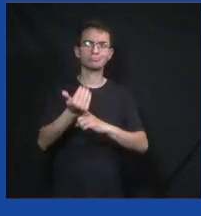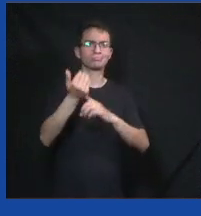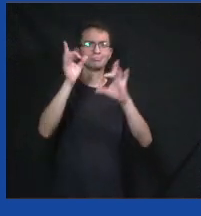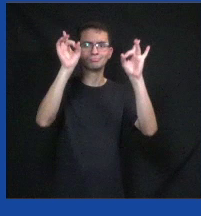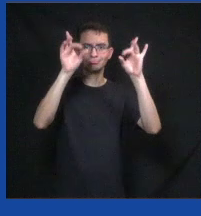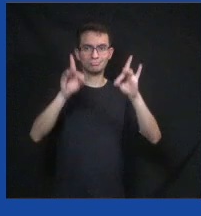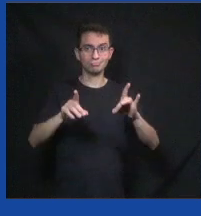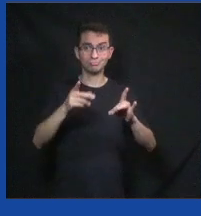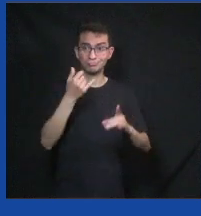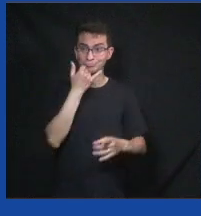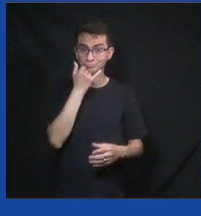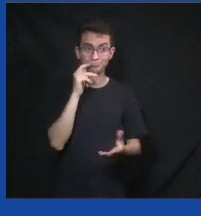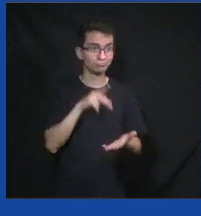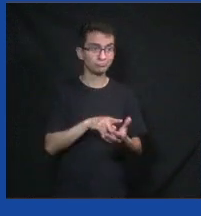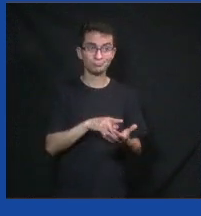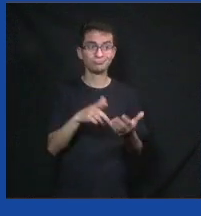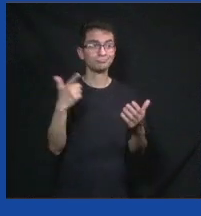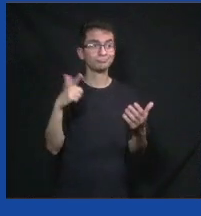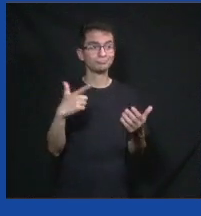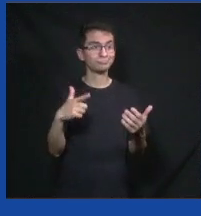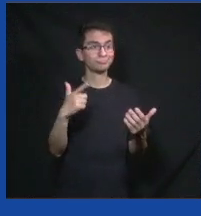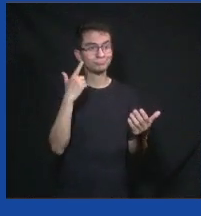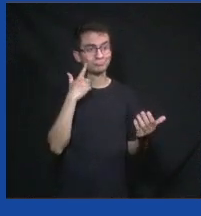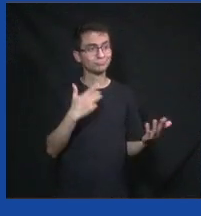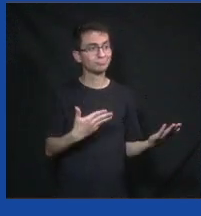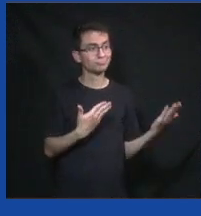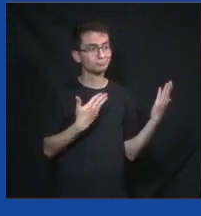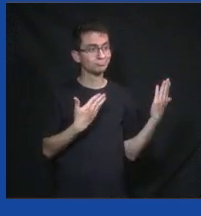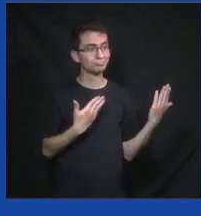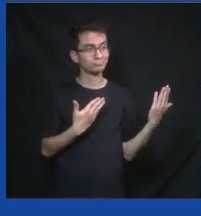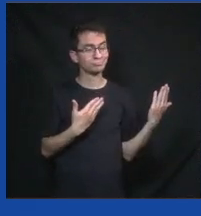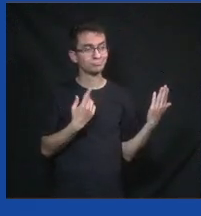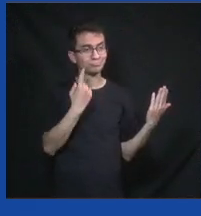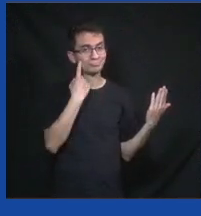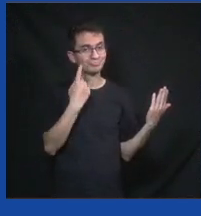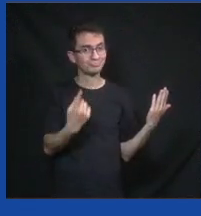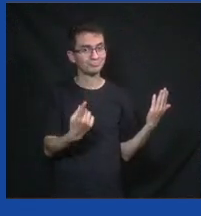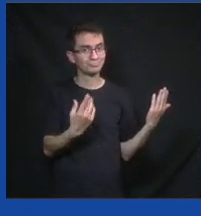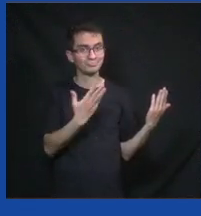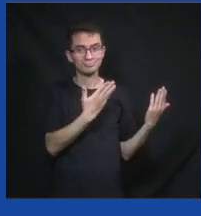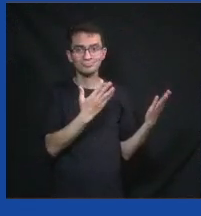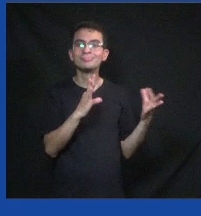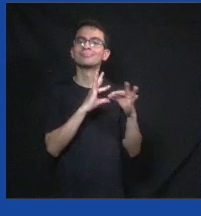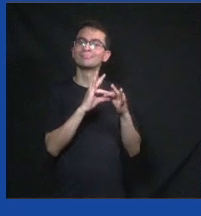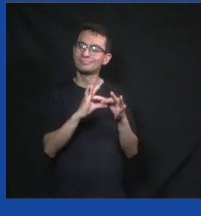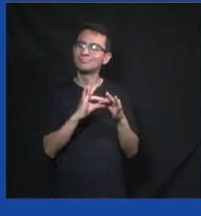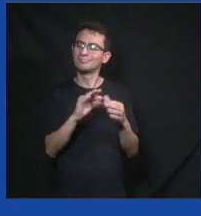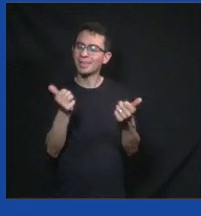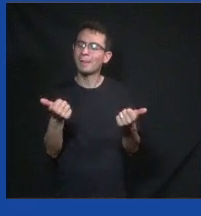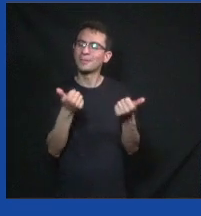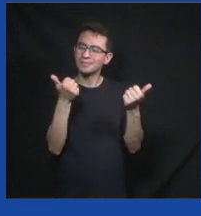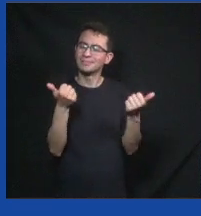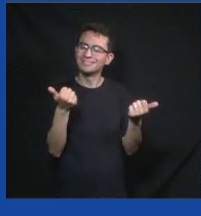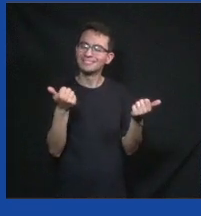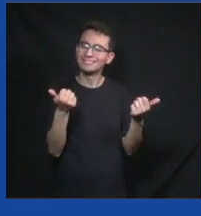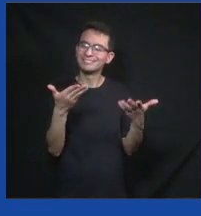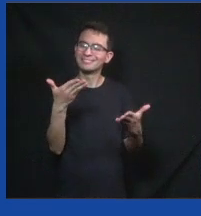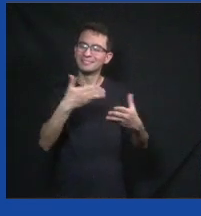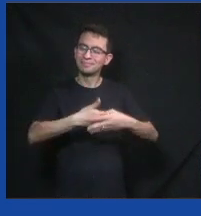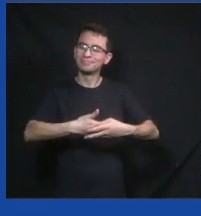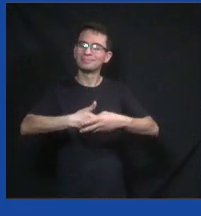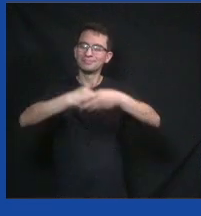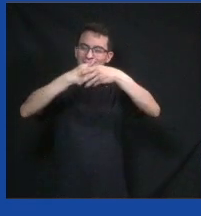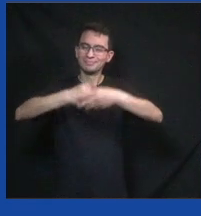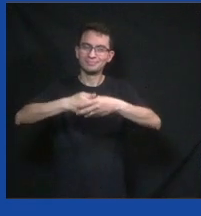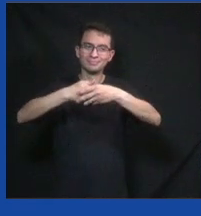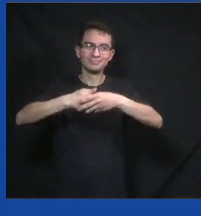de fato aquilo ali não entregar um melhor serviço para a população. Ok, a gente começou a fazer essas duas coisas andarem um pouco melhor desde 2013 para